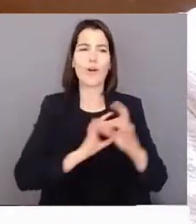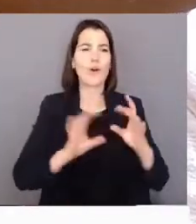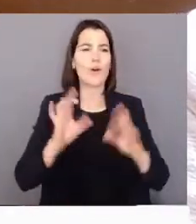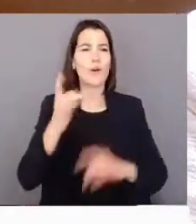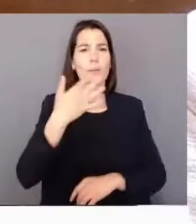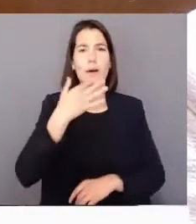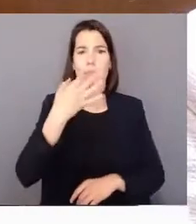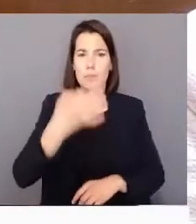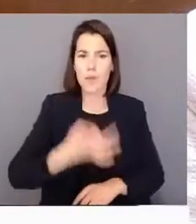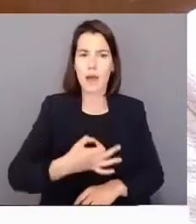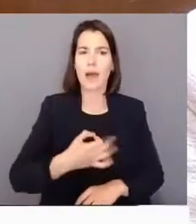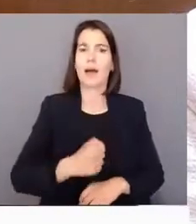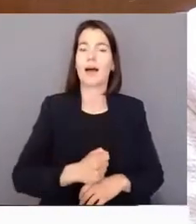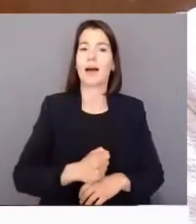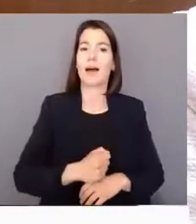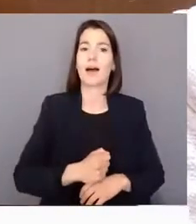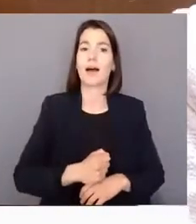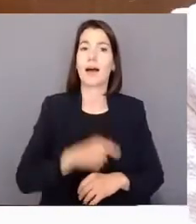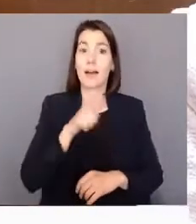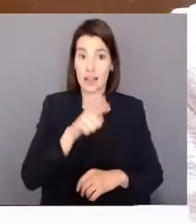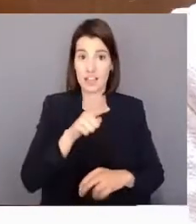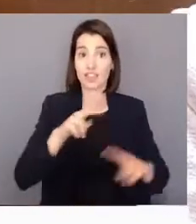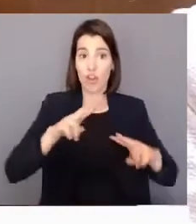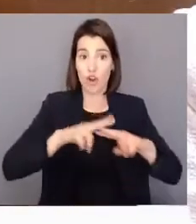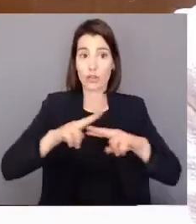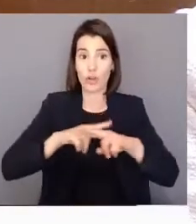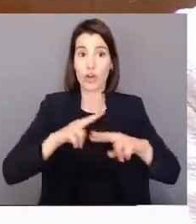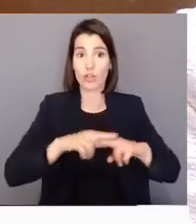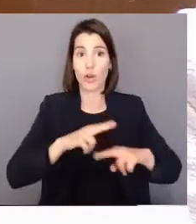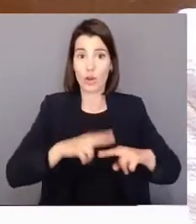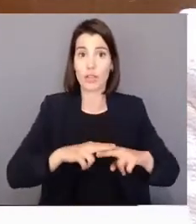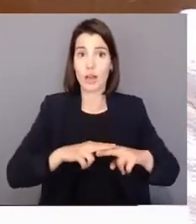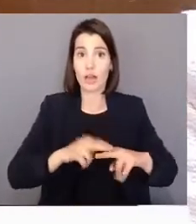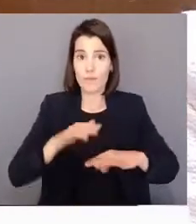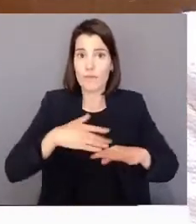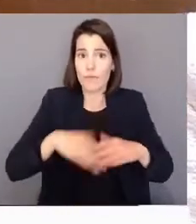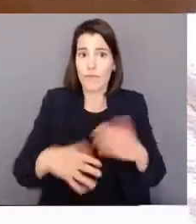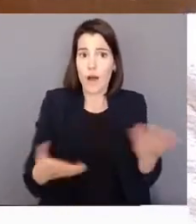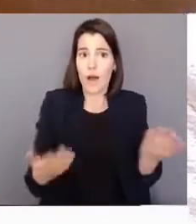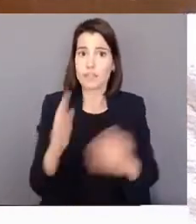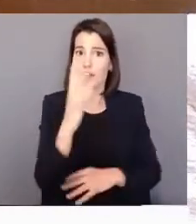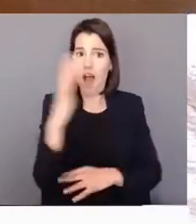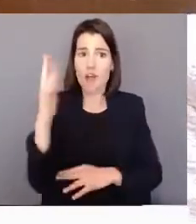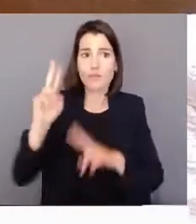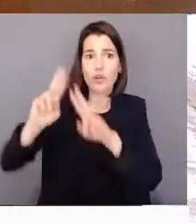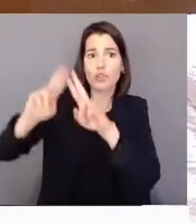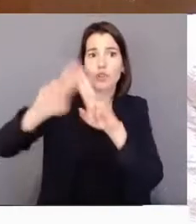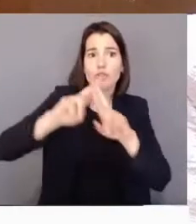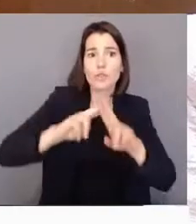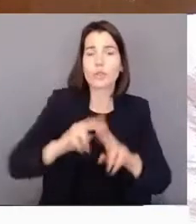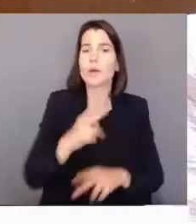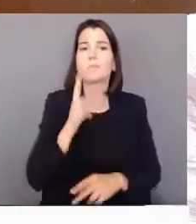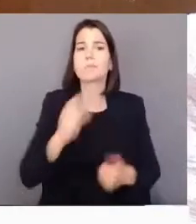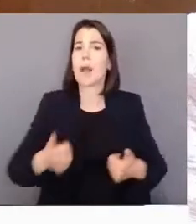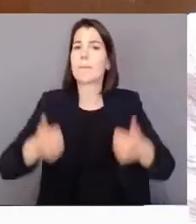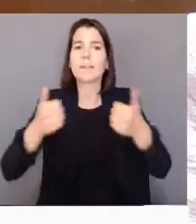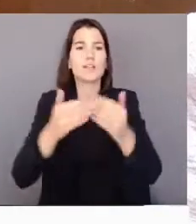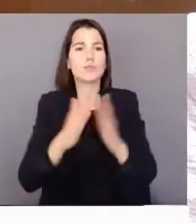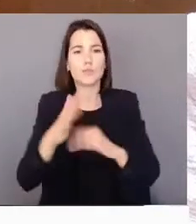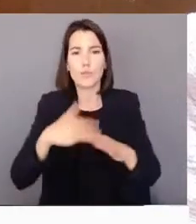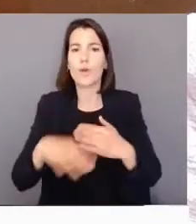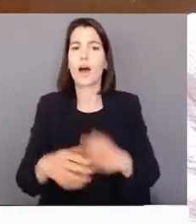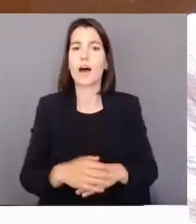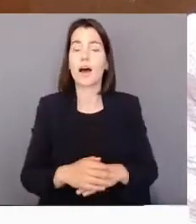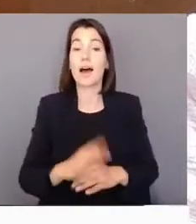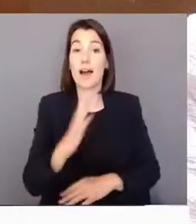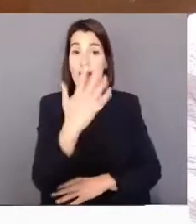Europa, essa poda de rolagem é feita nas grandes capitais. tudo o que são, tudo o que são, árvores de